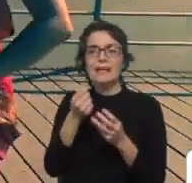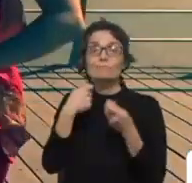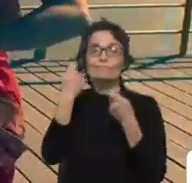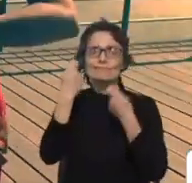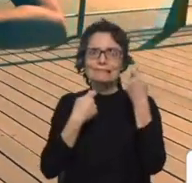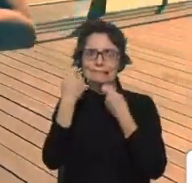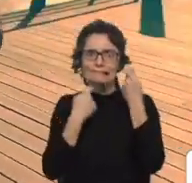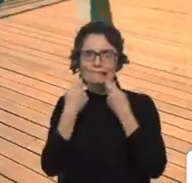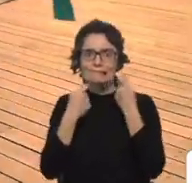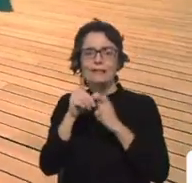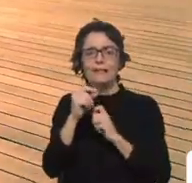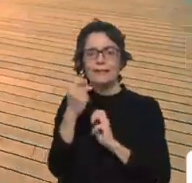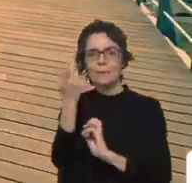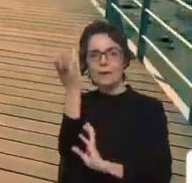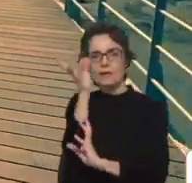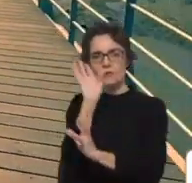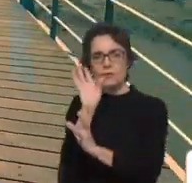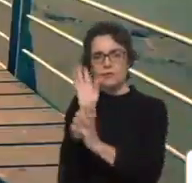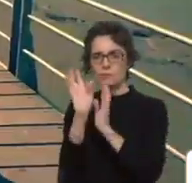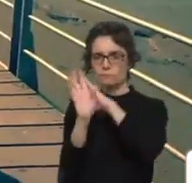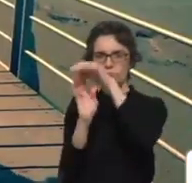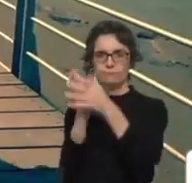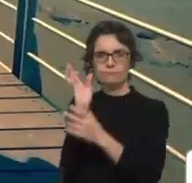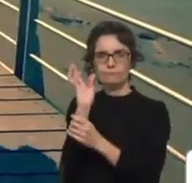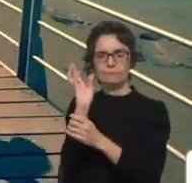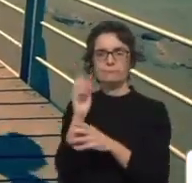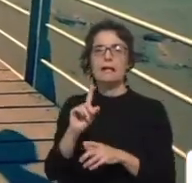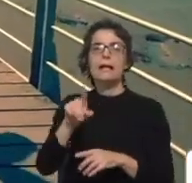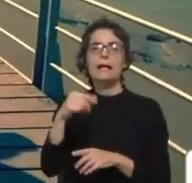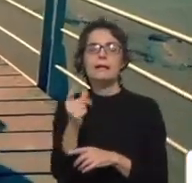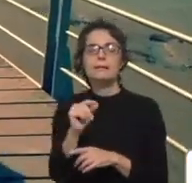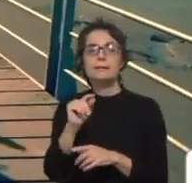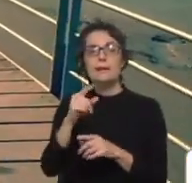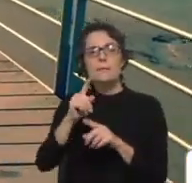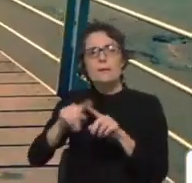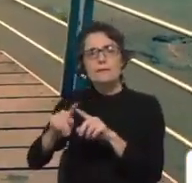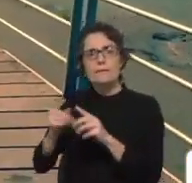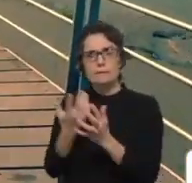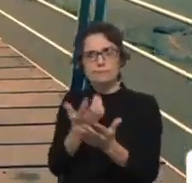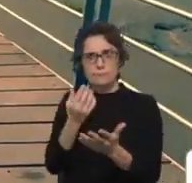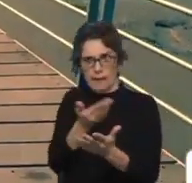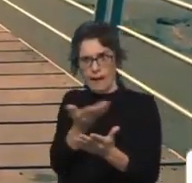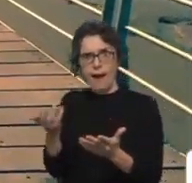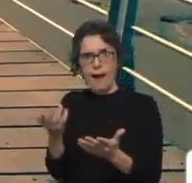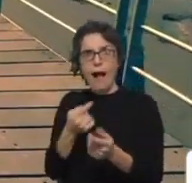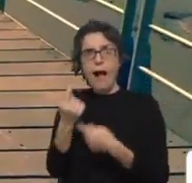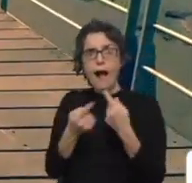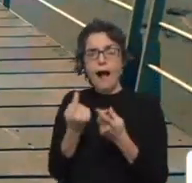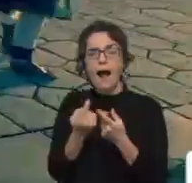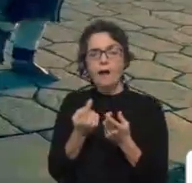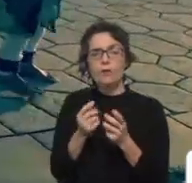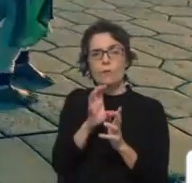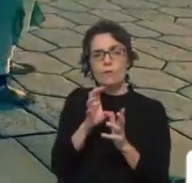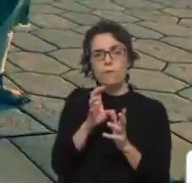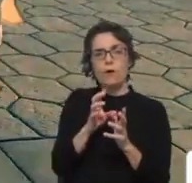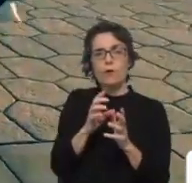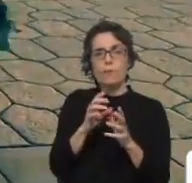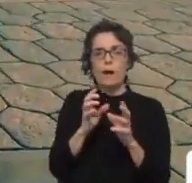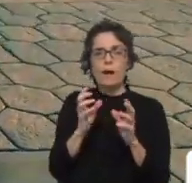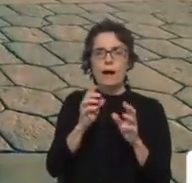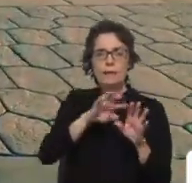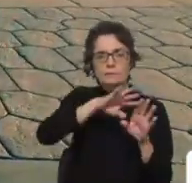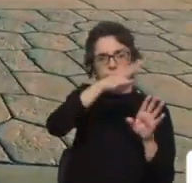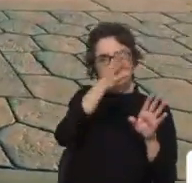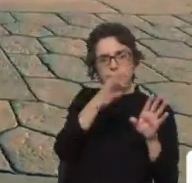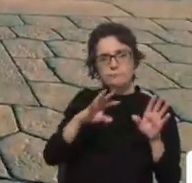faciais e gestos simbólicos com as mãos. Mas têm também diferenças notórias. Alguns estilos baseiam-se em linhas curvas e